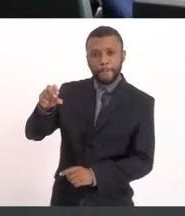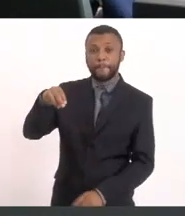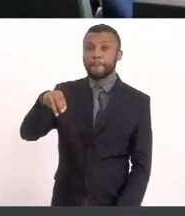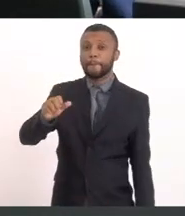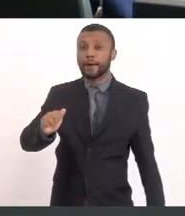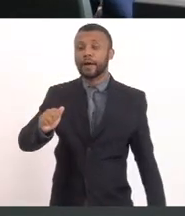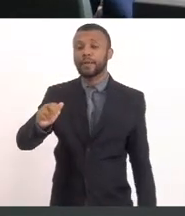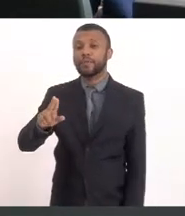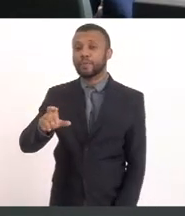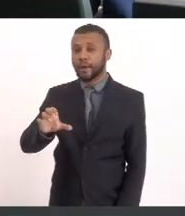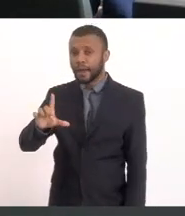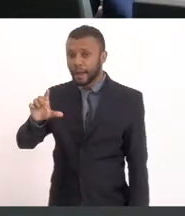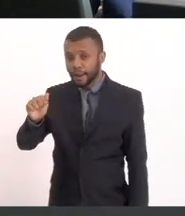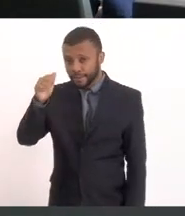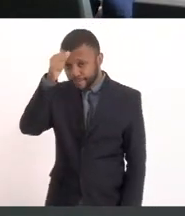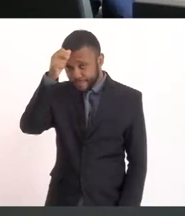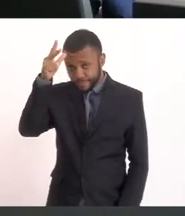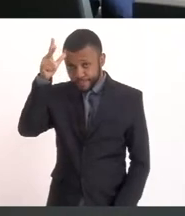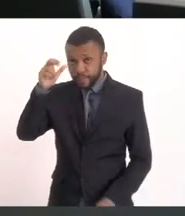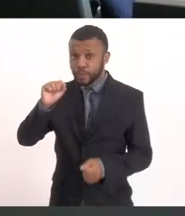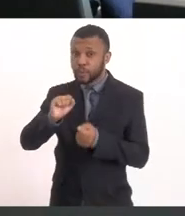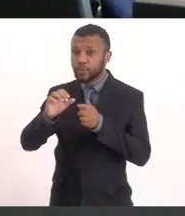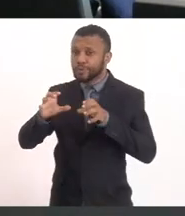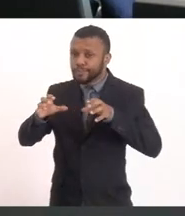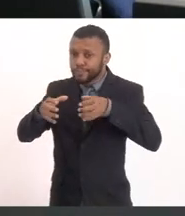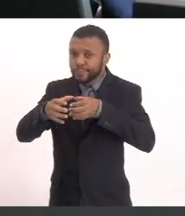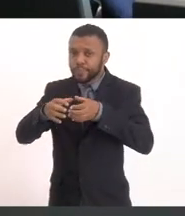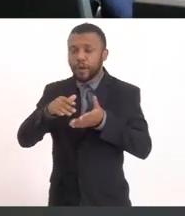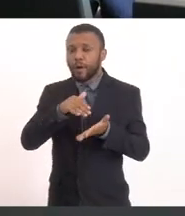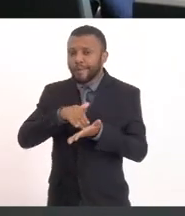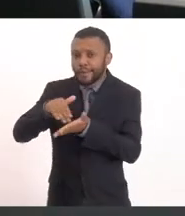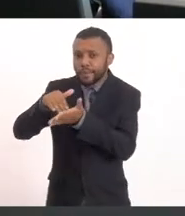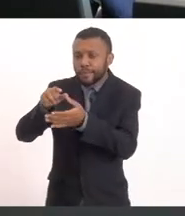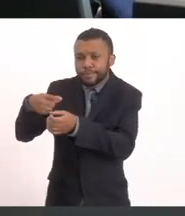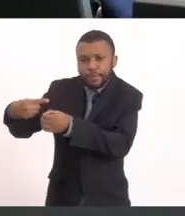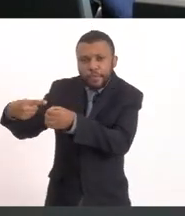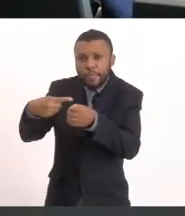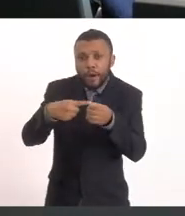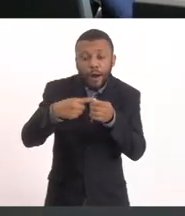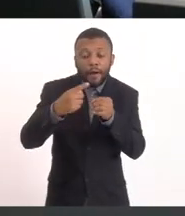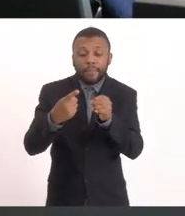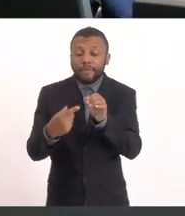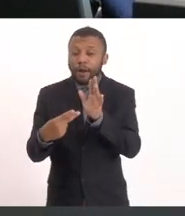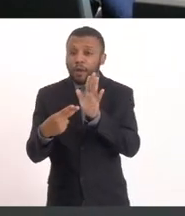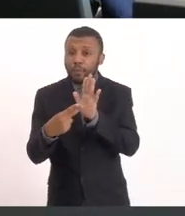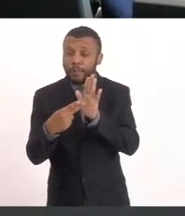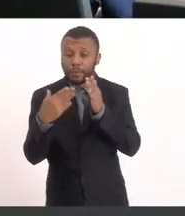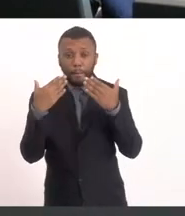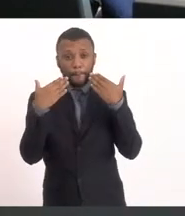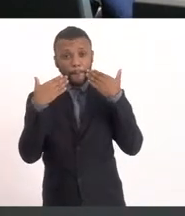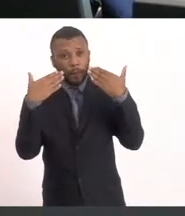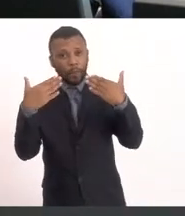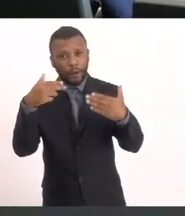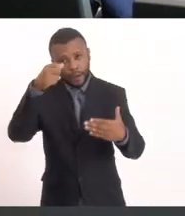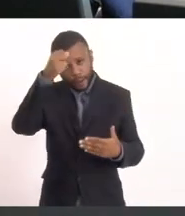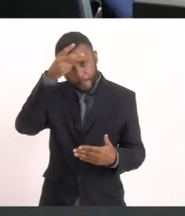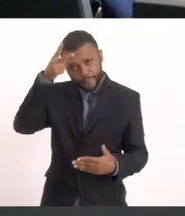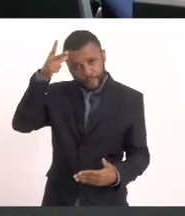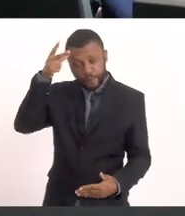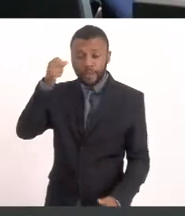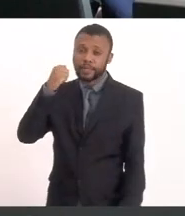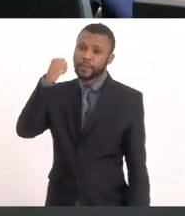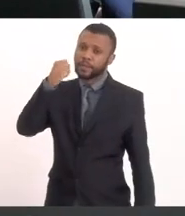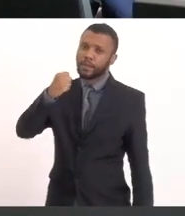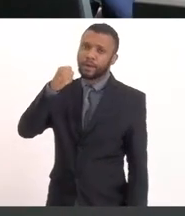Com todo o seu secretariado Os vereadores da cidade Foi assumido Publicamente Que a Prefeitura De Saquarema